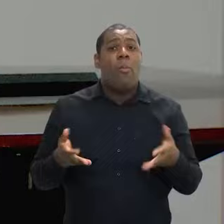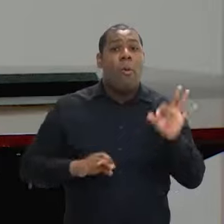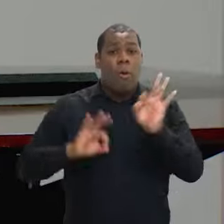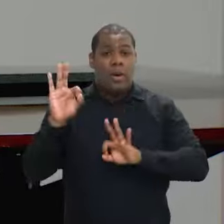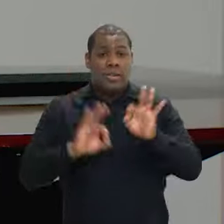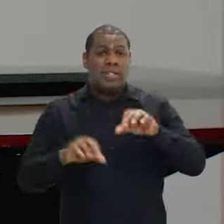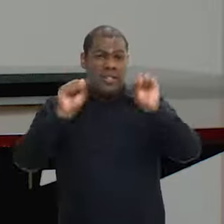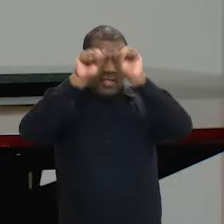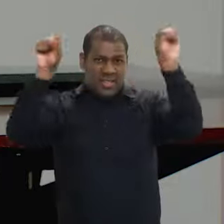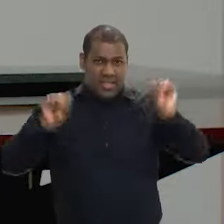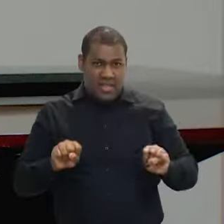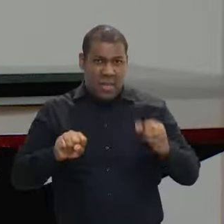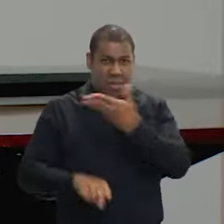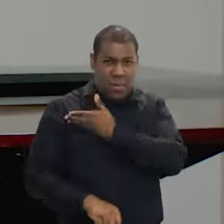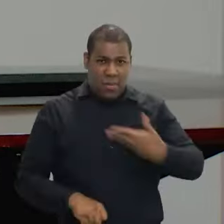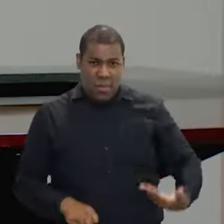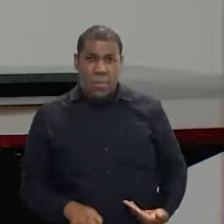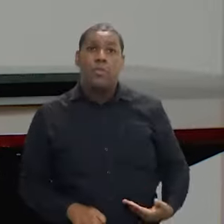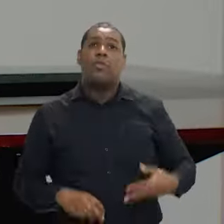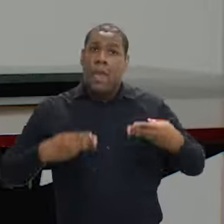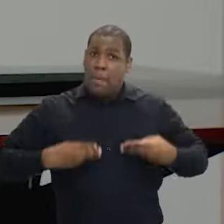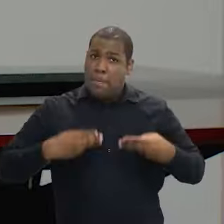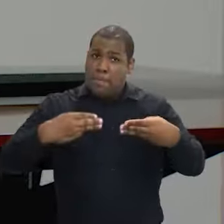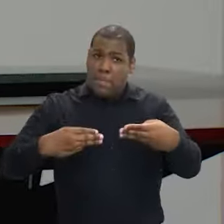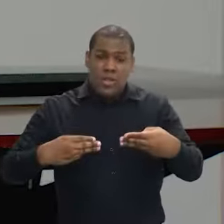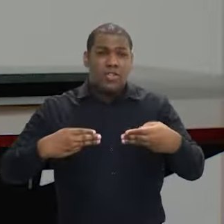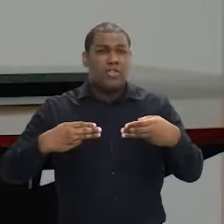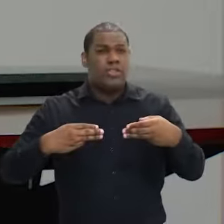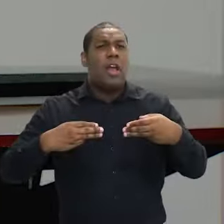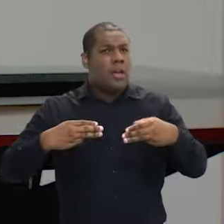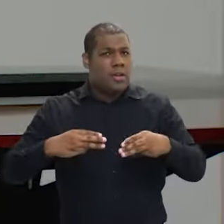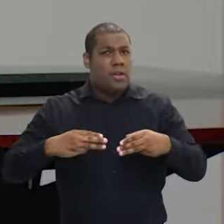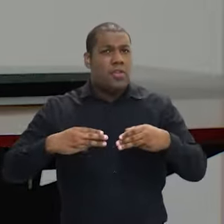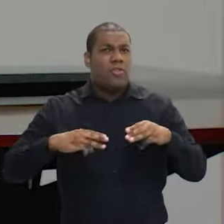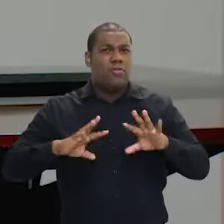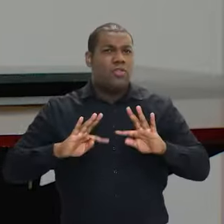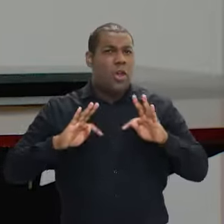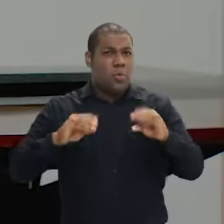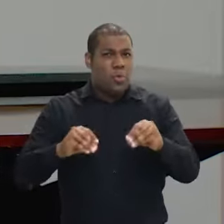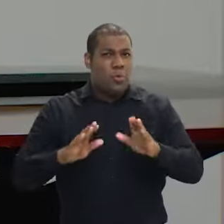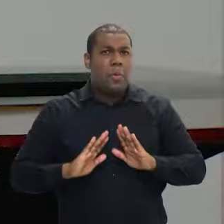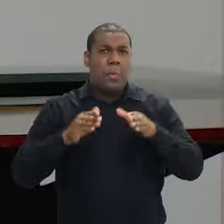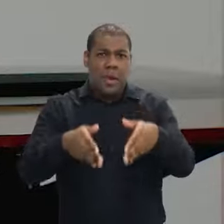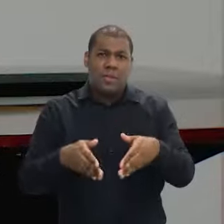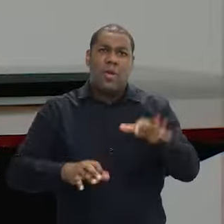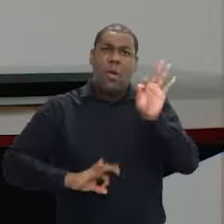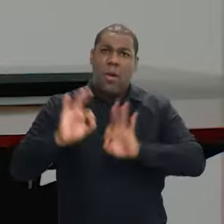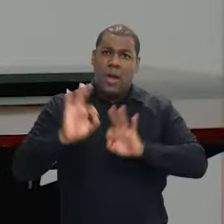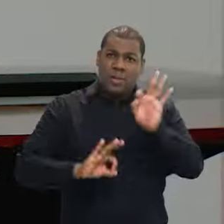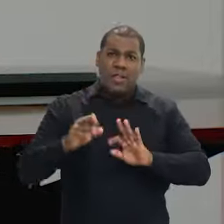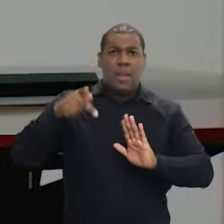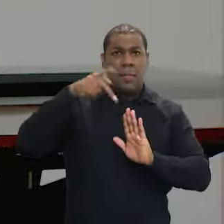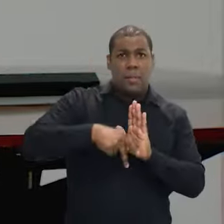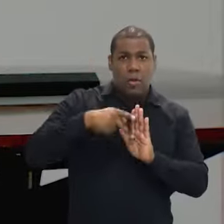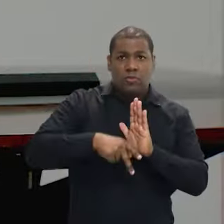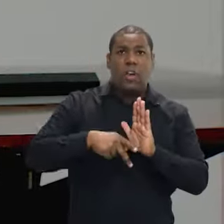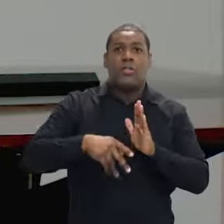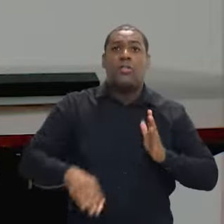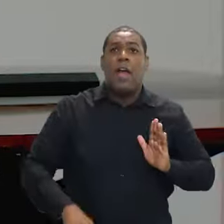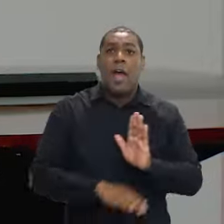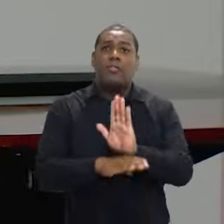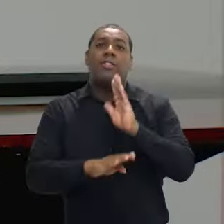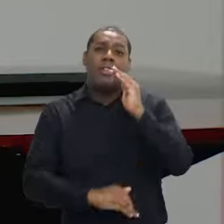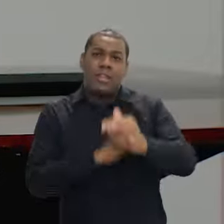instituir um sistema de governança com vários ministérios envolvidos para efetivar um plano de desenvolvimento